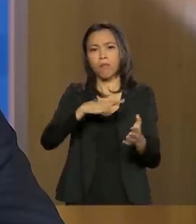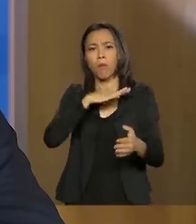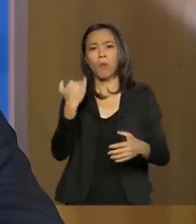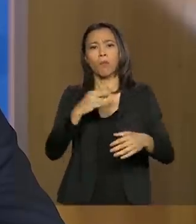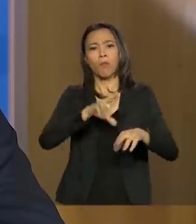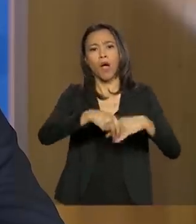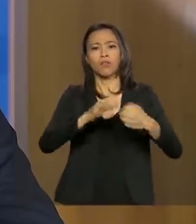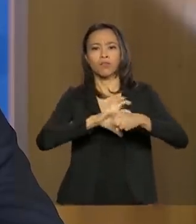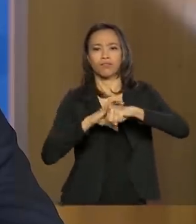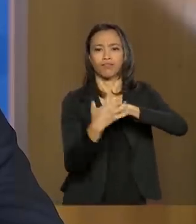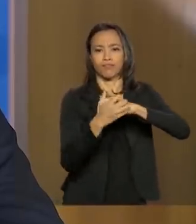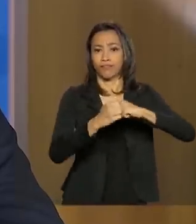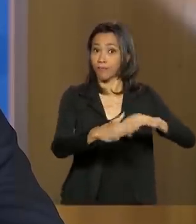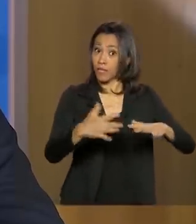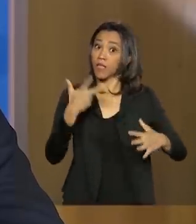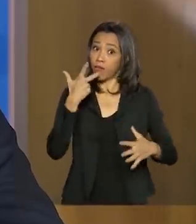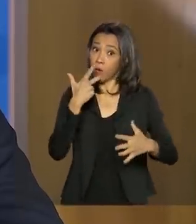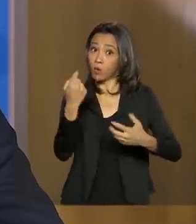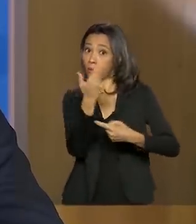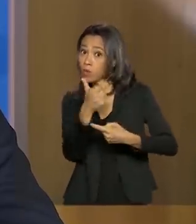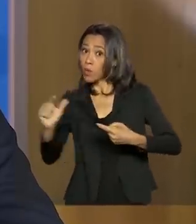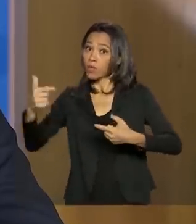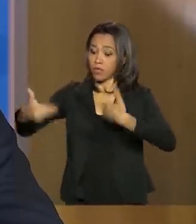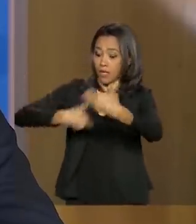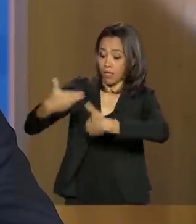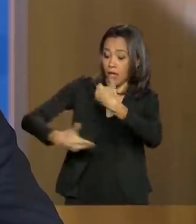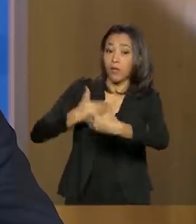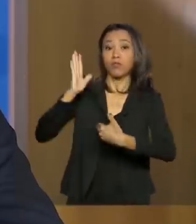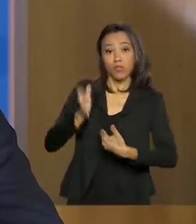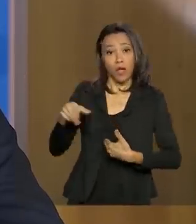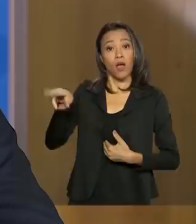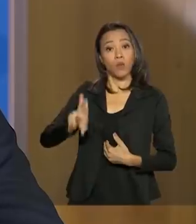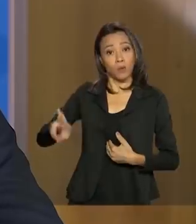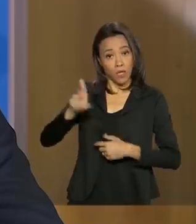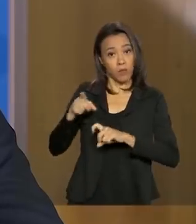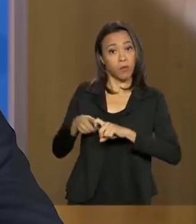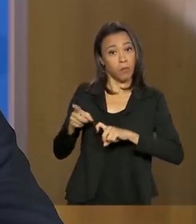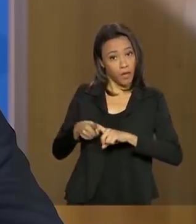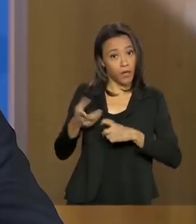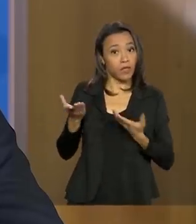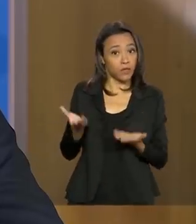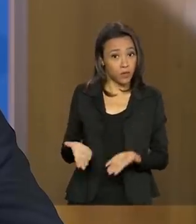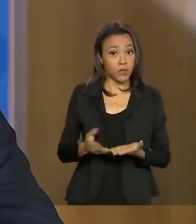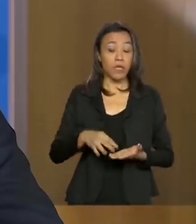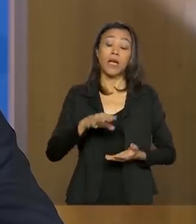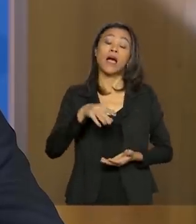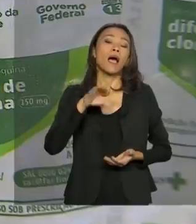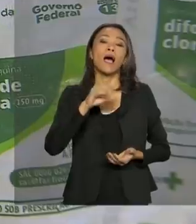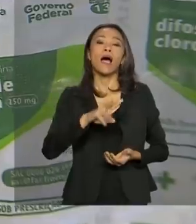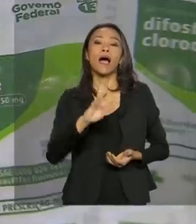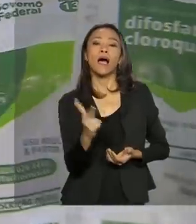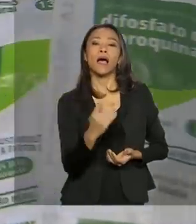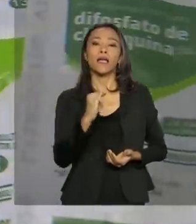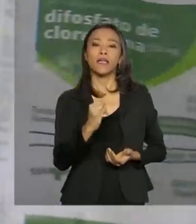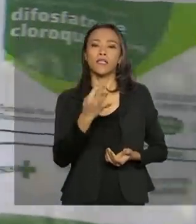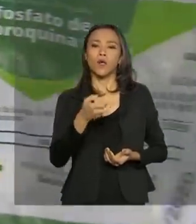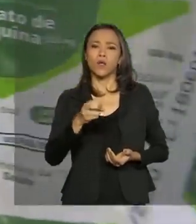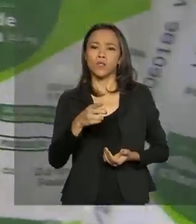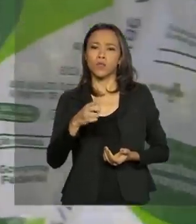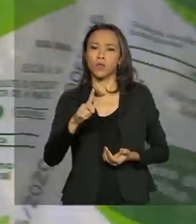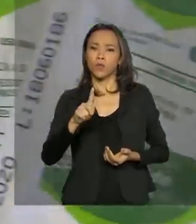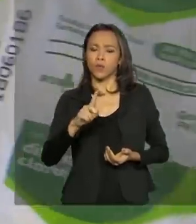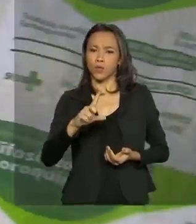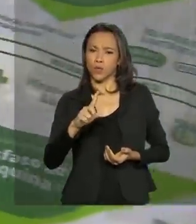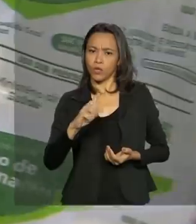das alternativas para tratar a doença já usada por médicos especialistas, a hidroxicloroquina. Aqui no Brasil,